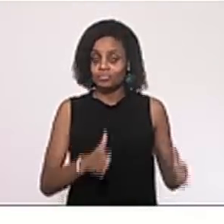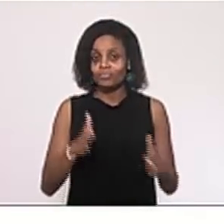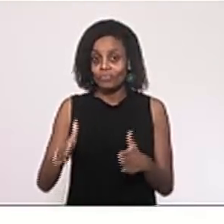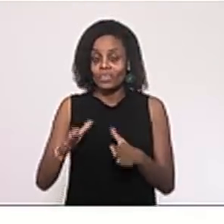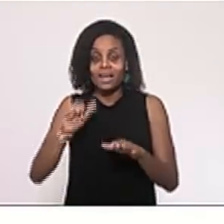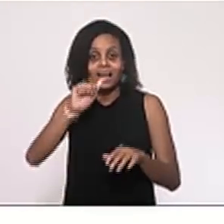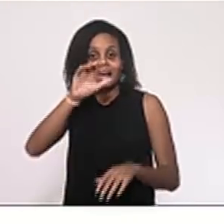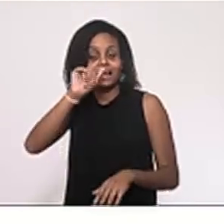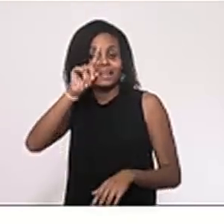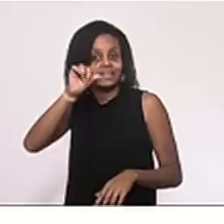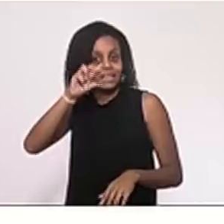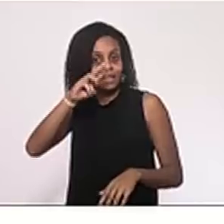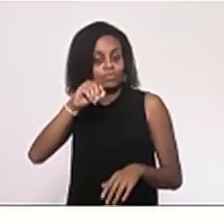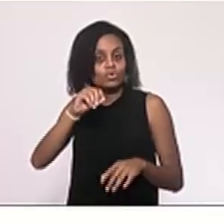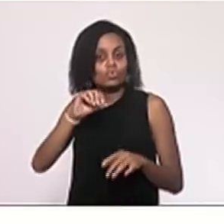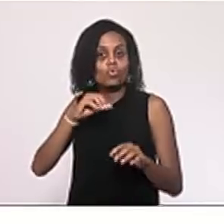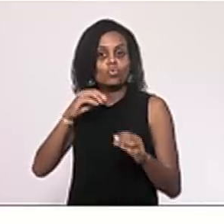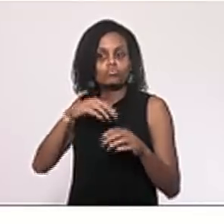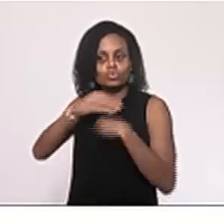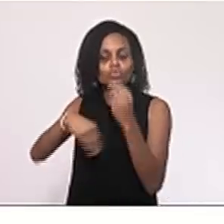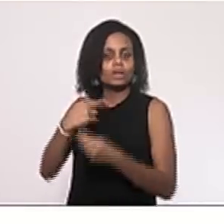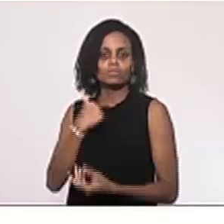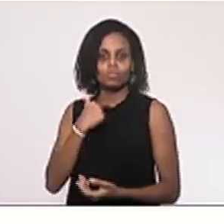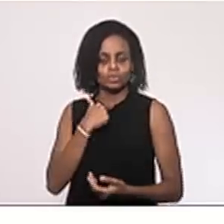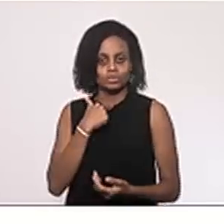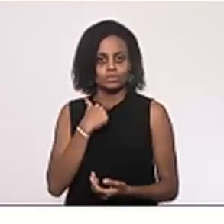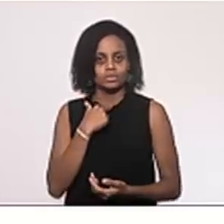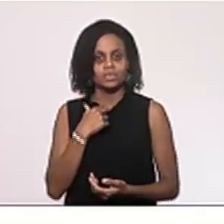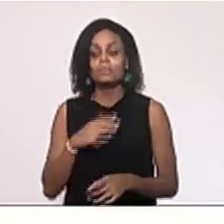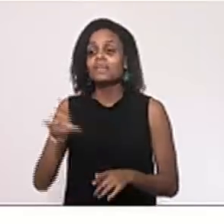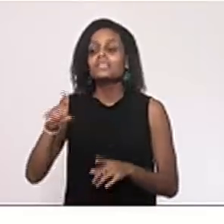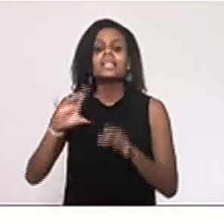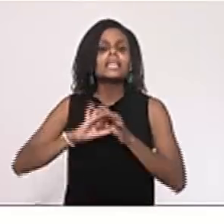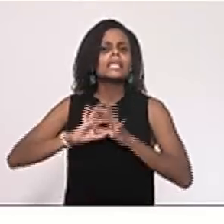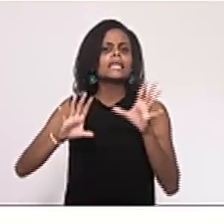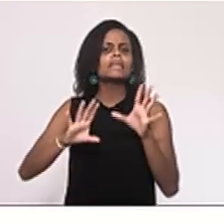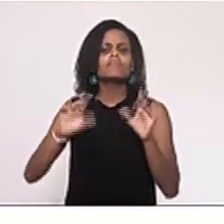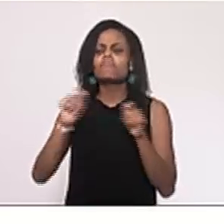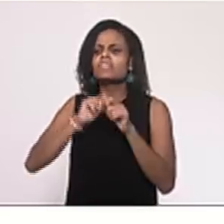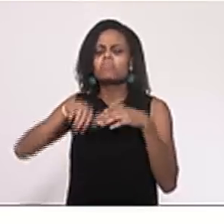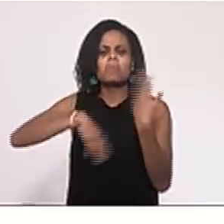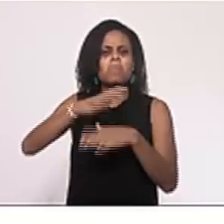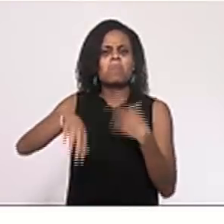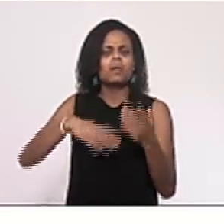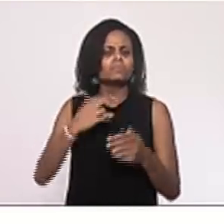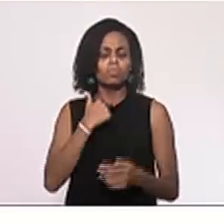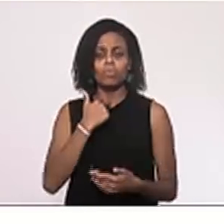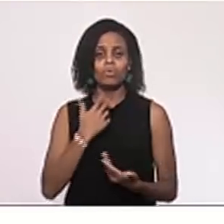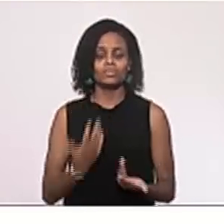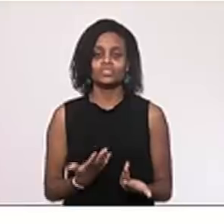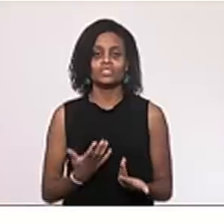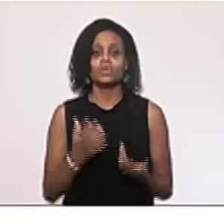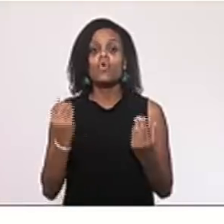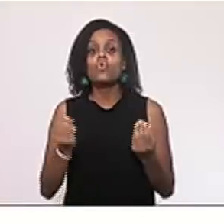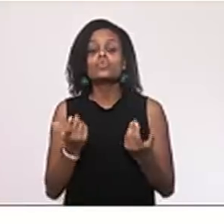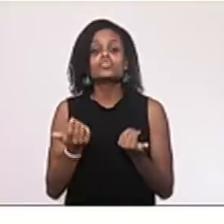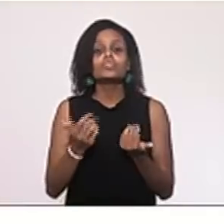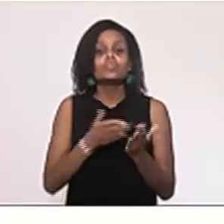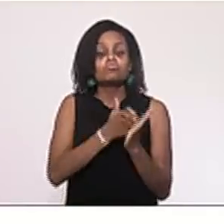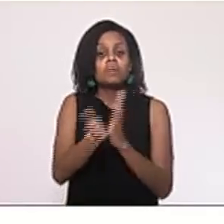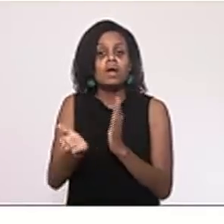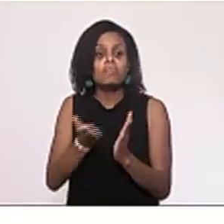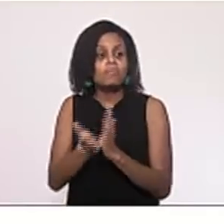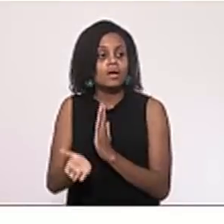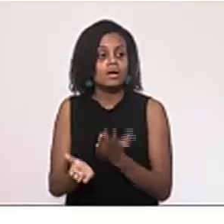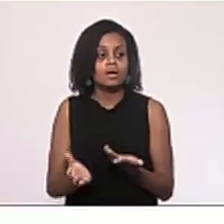gestão da universidade, eles não podem fazer o que bem entender. A bagunça que vem acontecendo, inclusive na própria UERJ, onde os desvios de função são ao bel